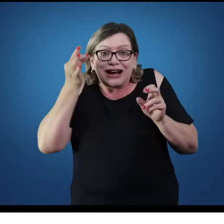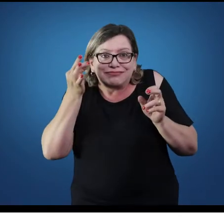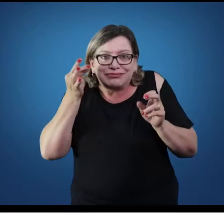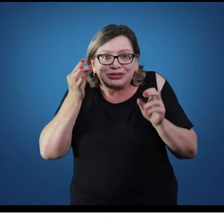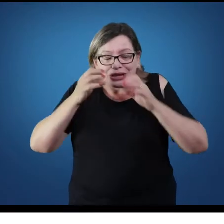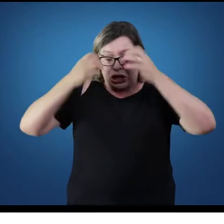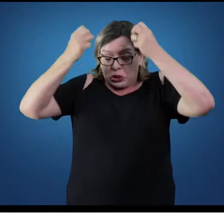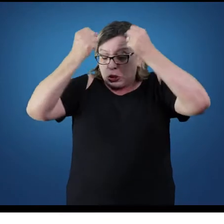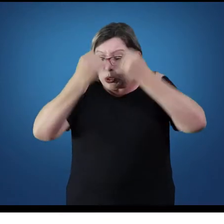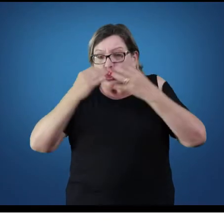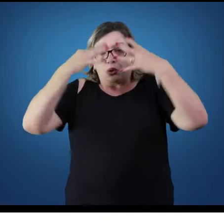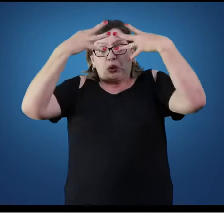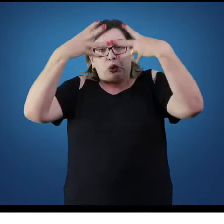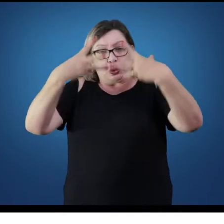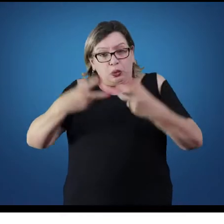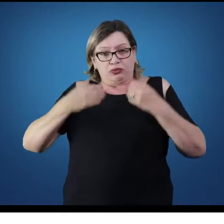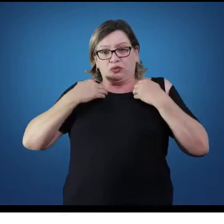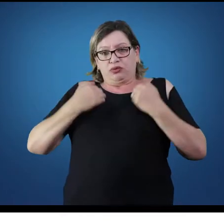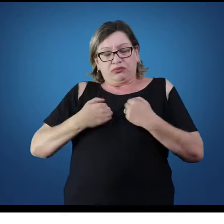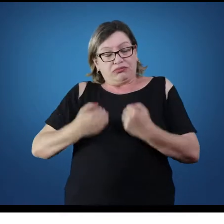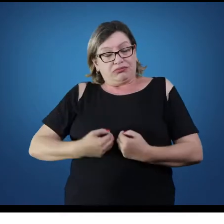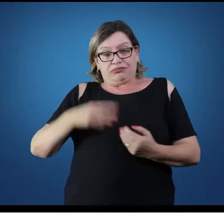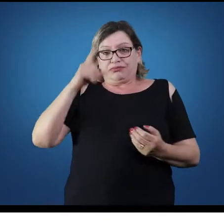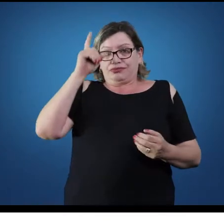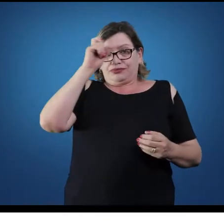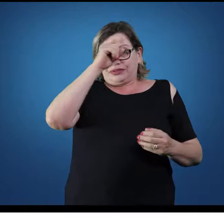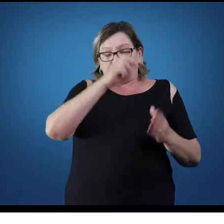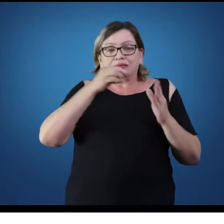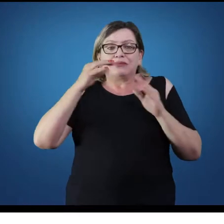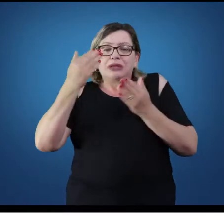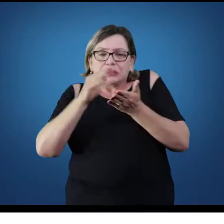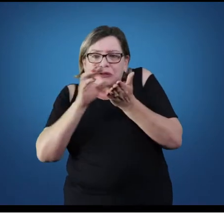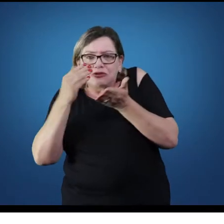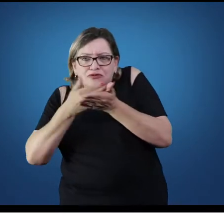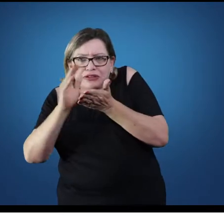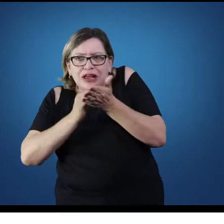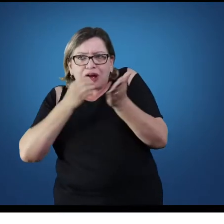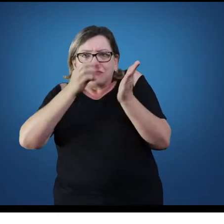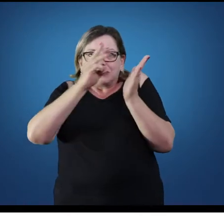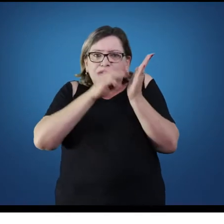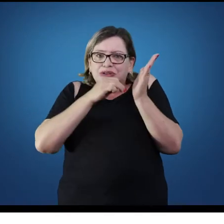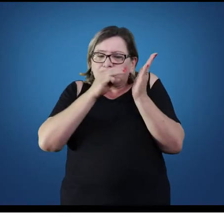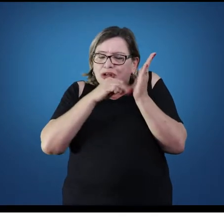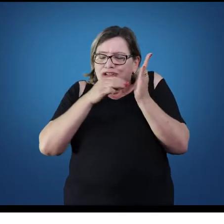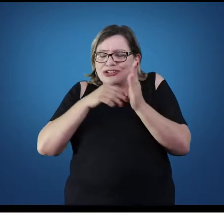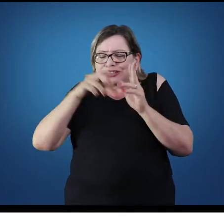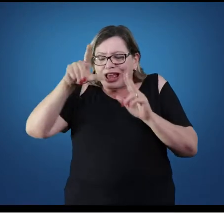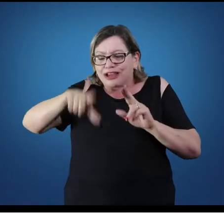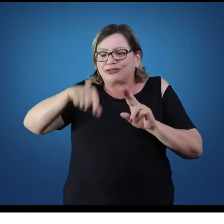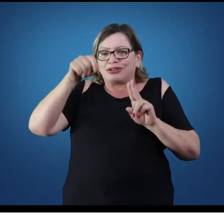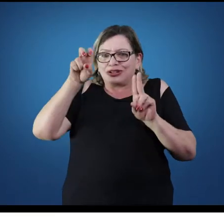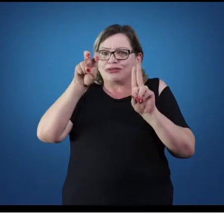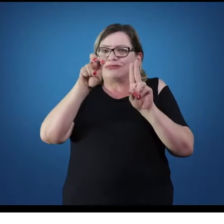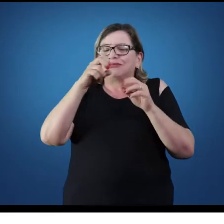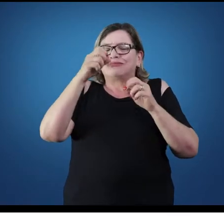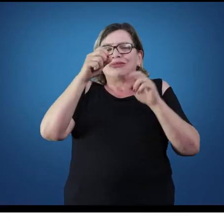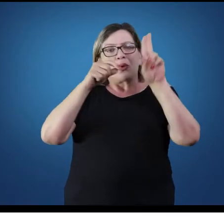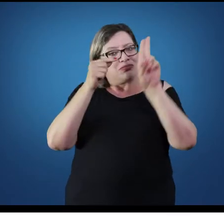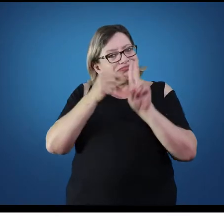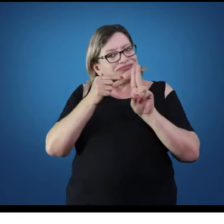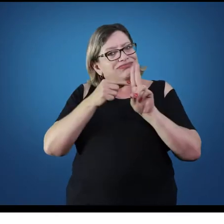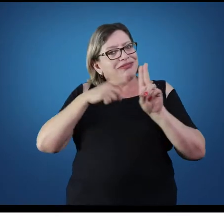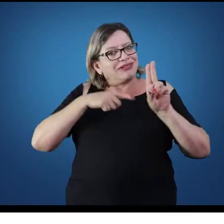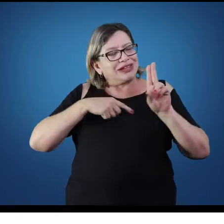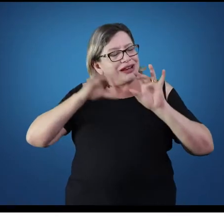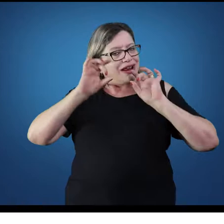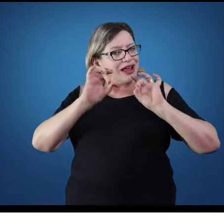isso, metodologicamente, a gente acabou colocando uma unidade aí com aparelhos tão distintos como respiratório,